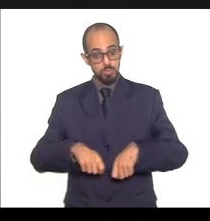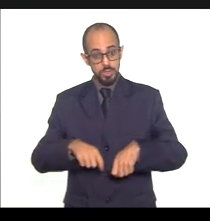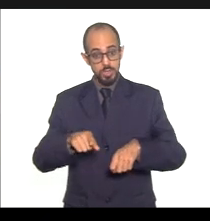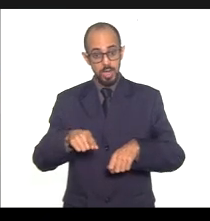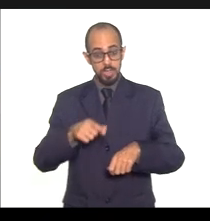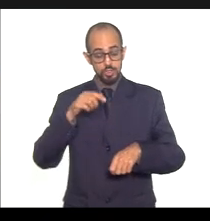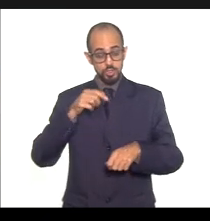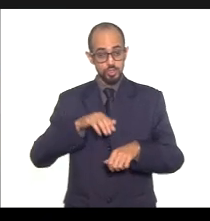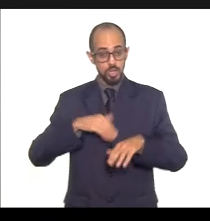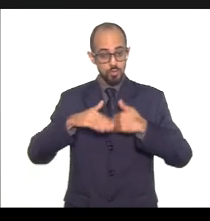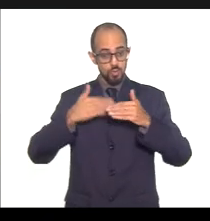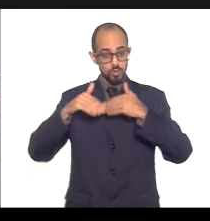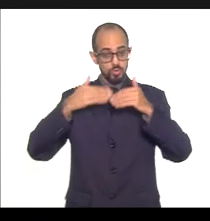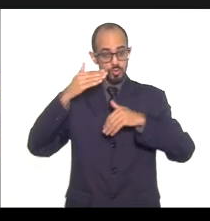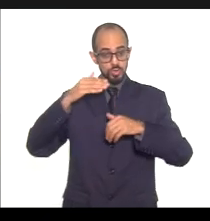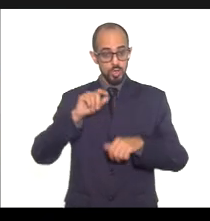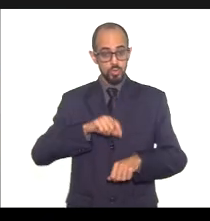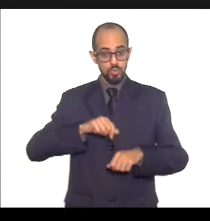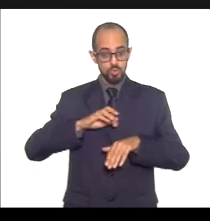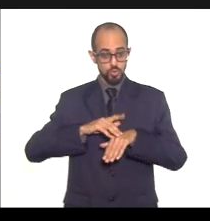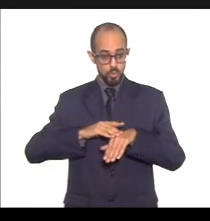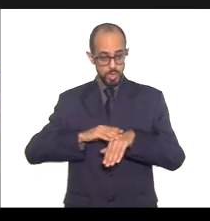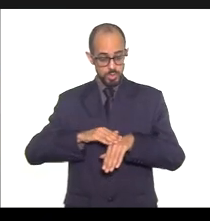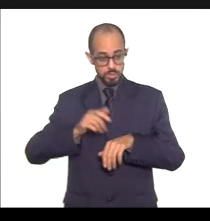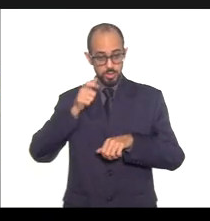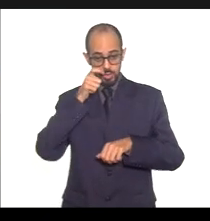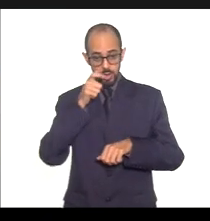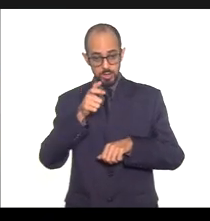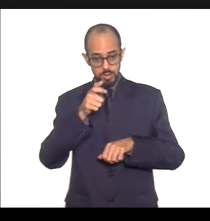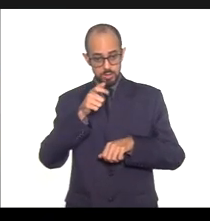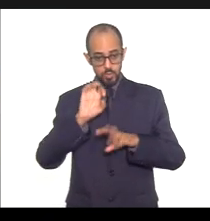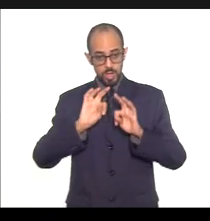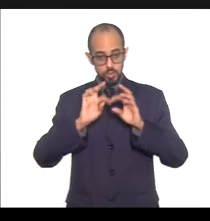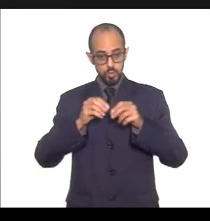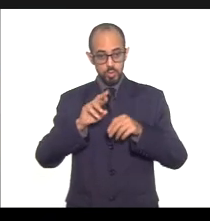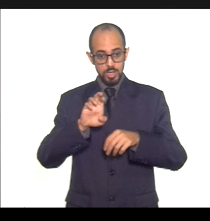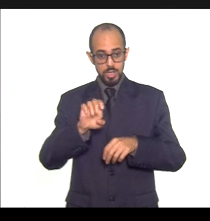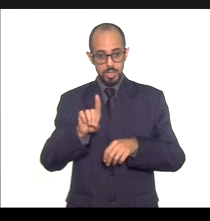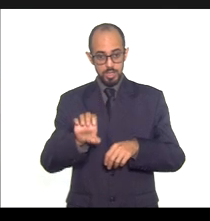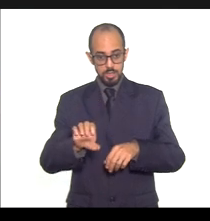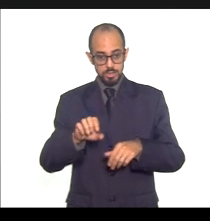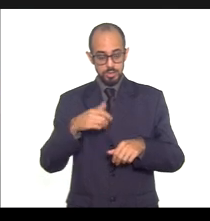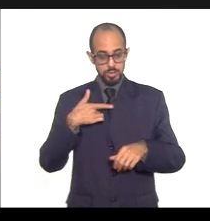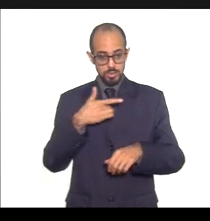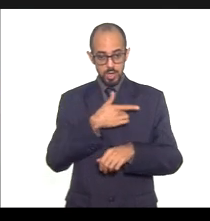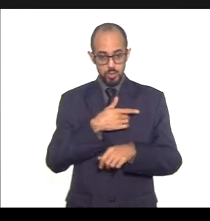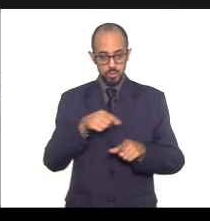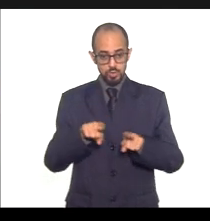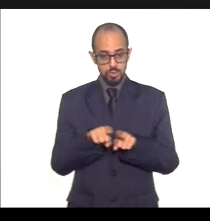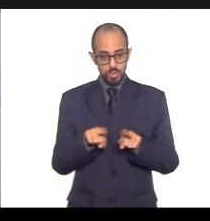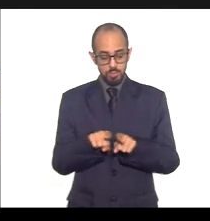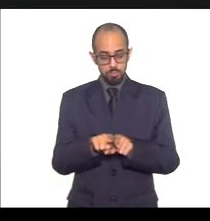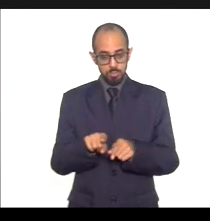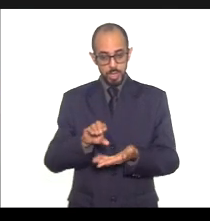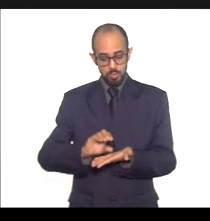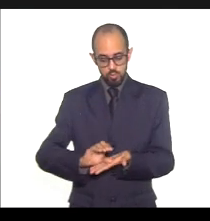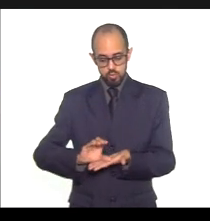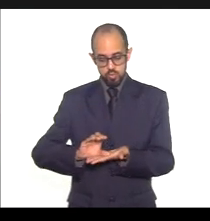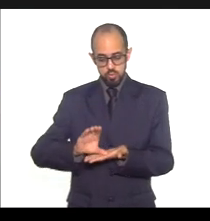contínuo da pressão sobre toda a rede de atenção à saúde e progressivo aumento de gastos com atenção especializada.